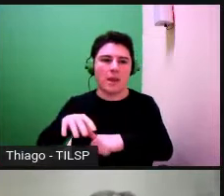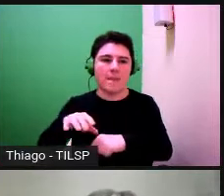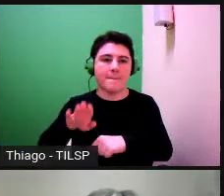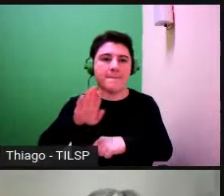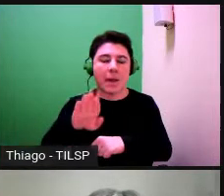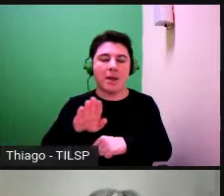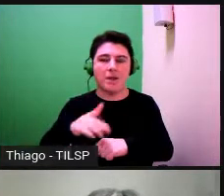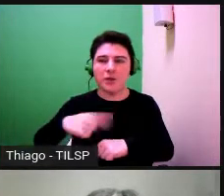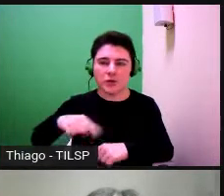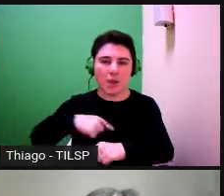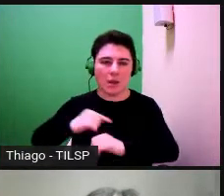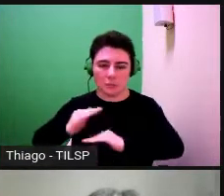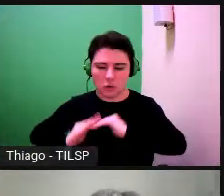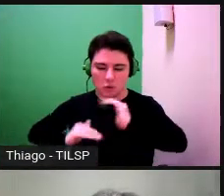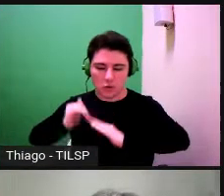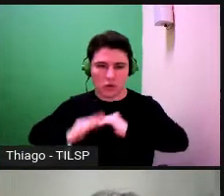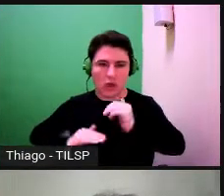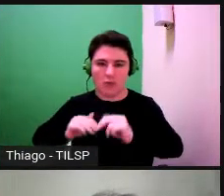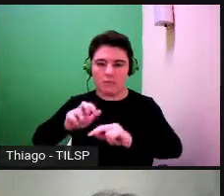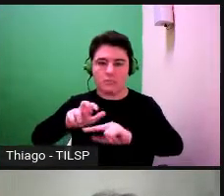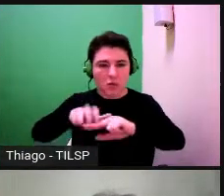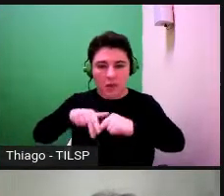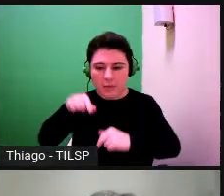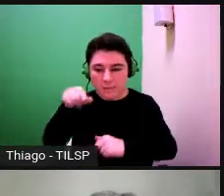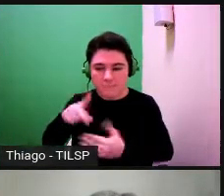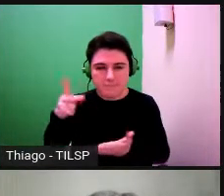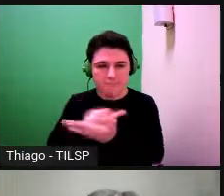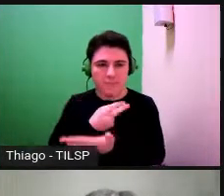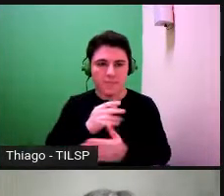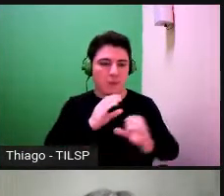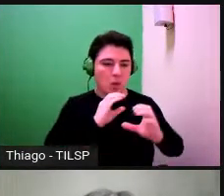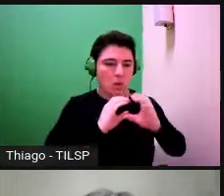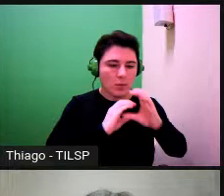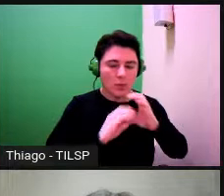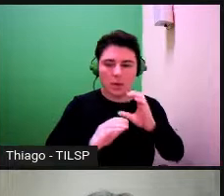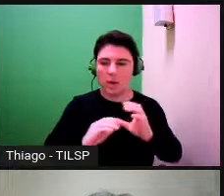constrói-se reconstrói-se em situação comunica-se constrói-se